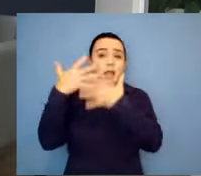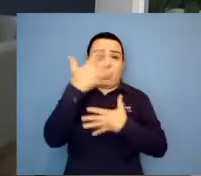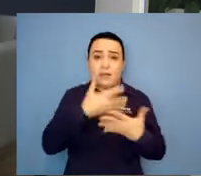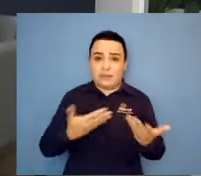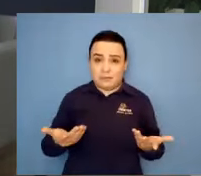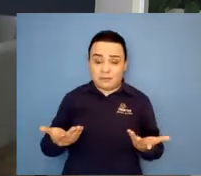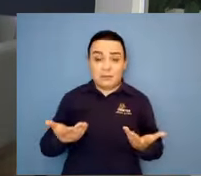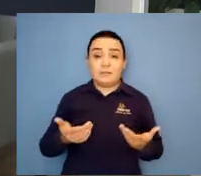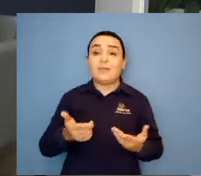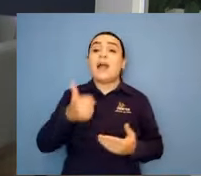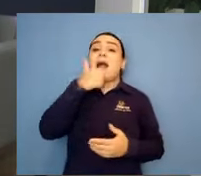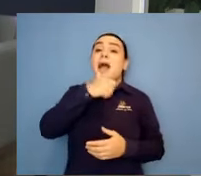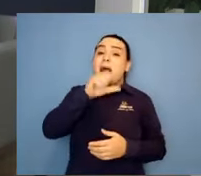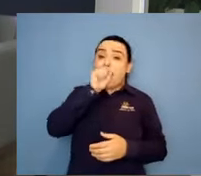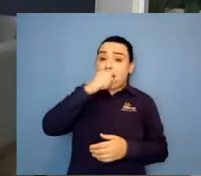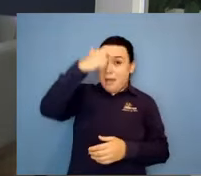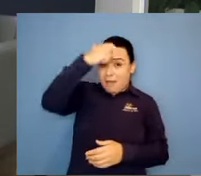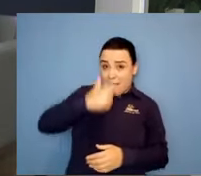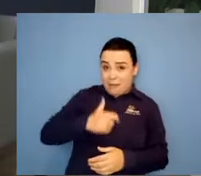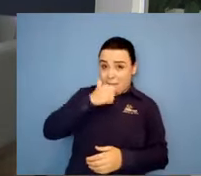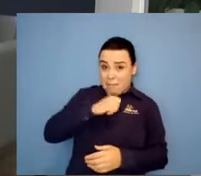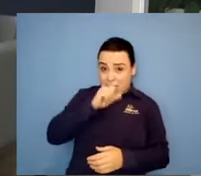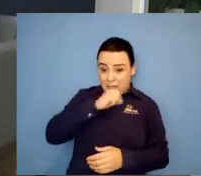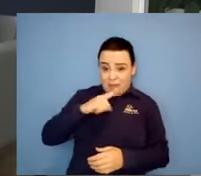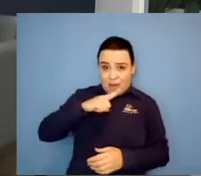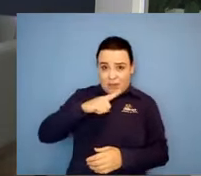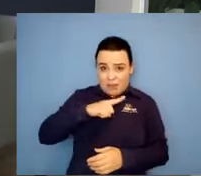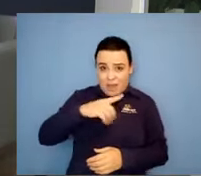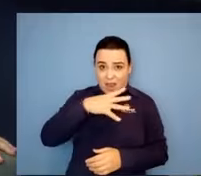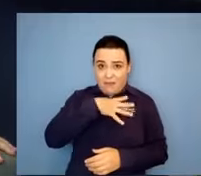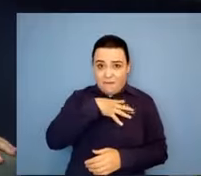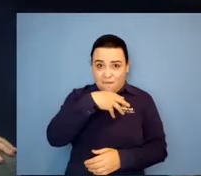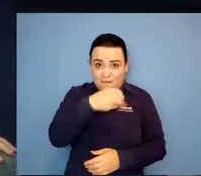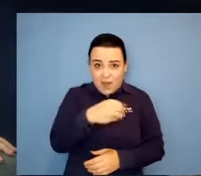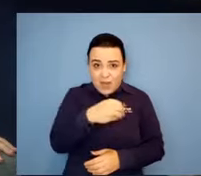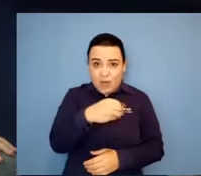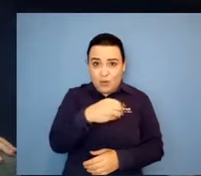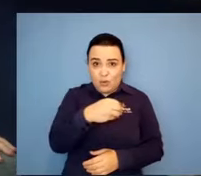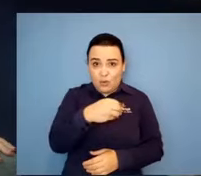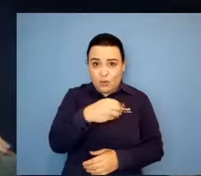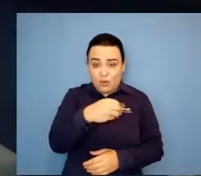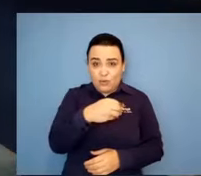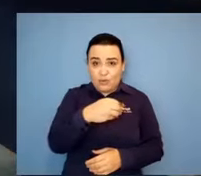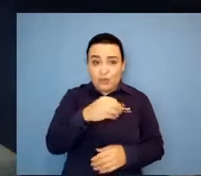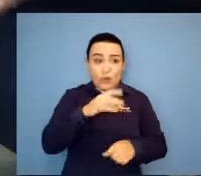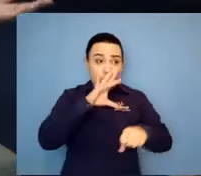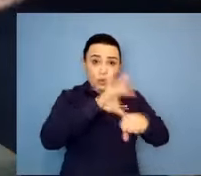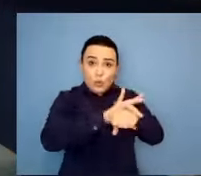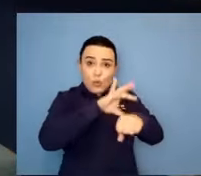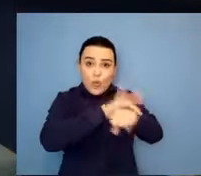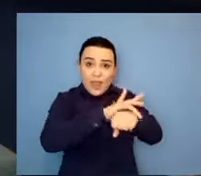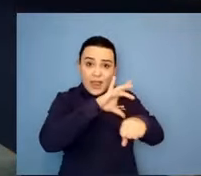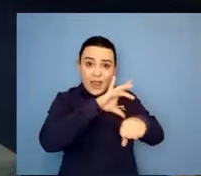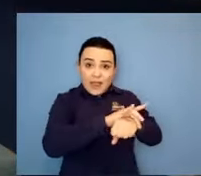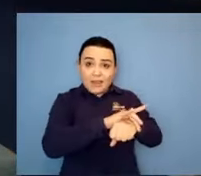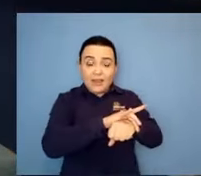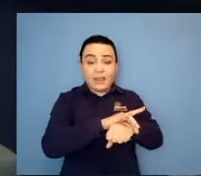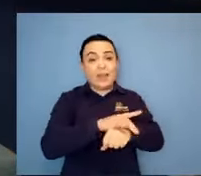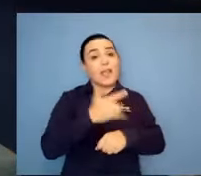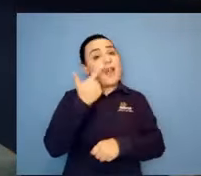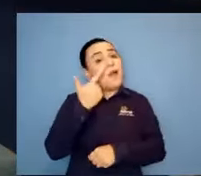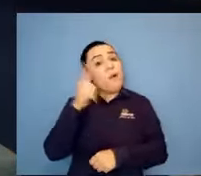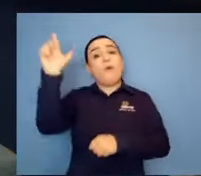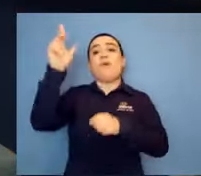relacionamento com Deus. Que foi o que eu passei. Sim. Né? E eu lembro que quando eu voltei a falar com Deus,